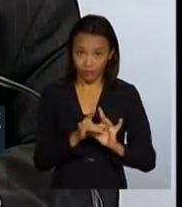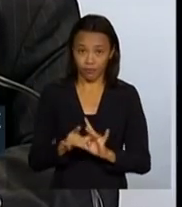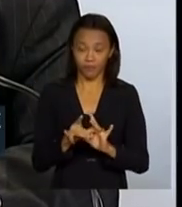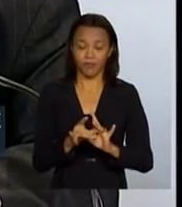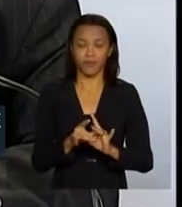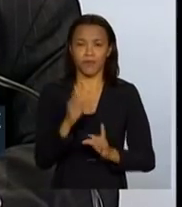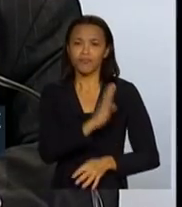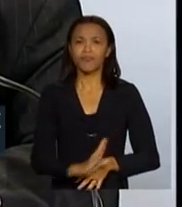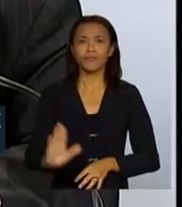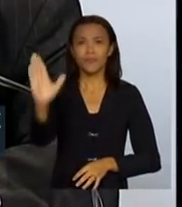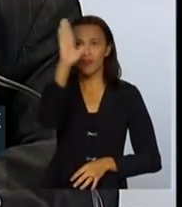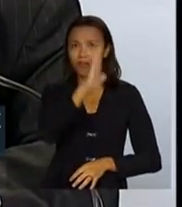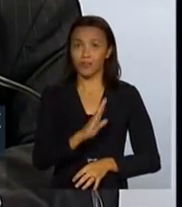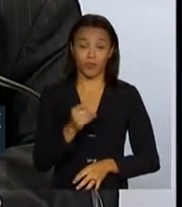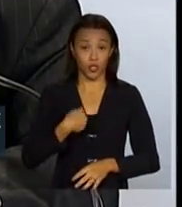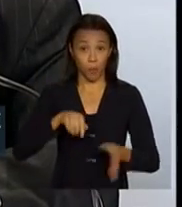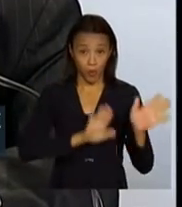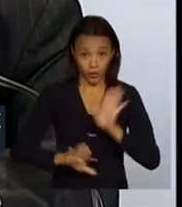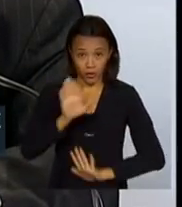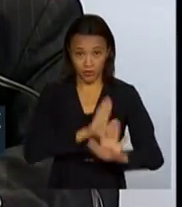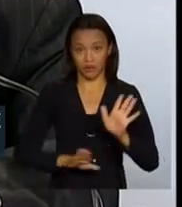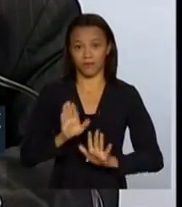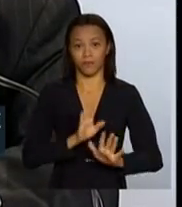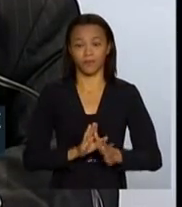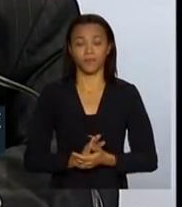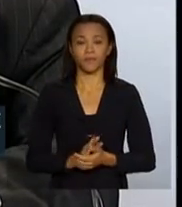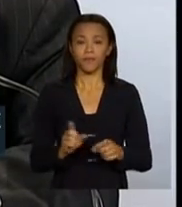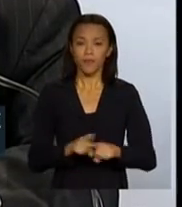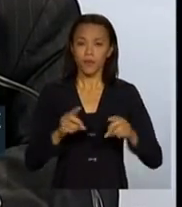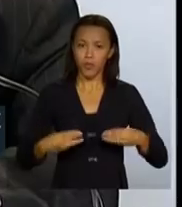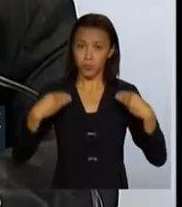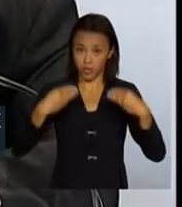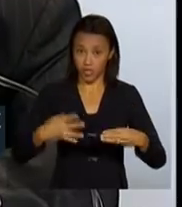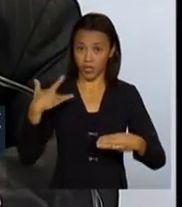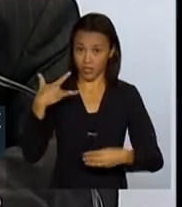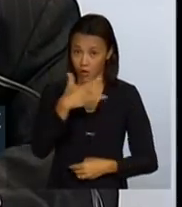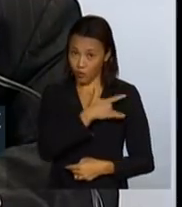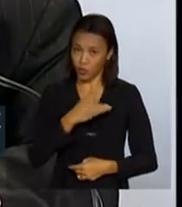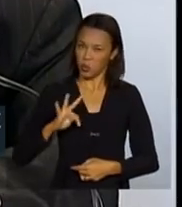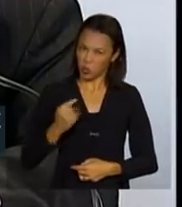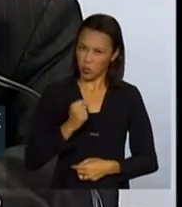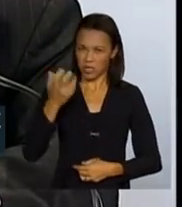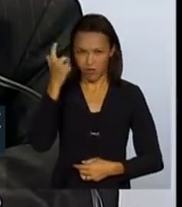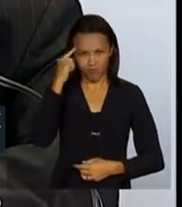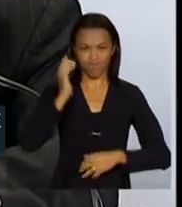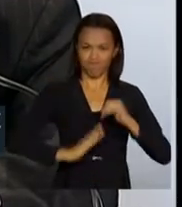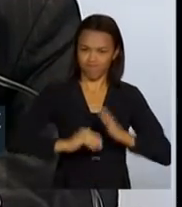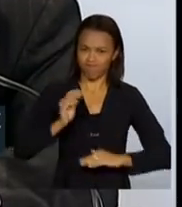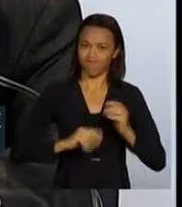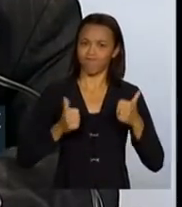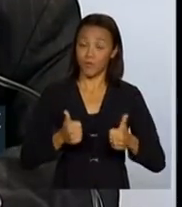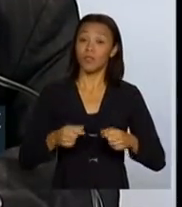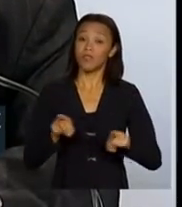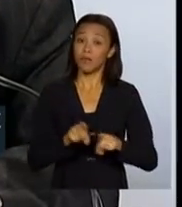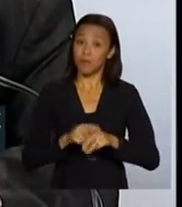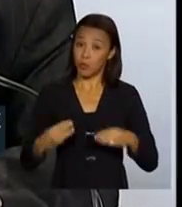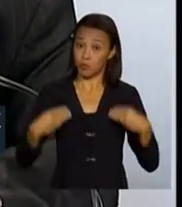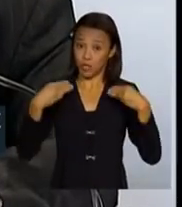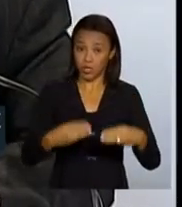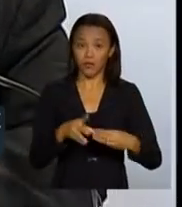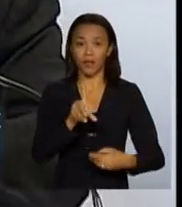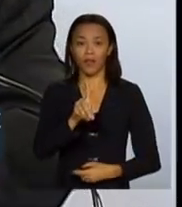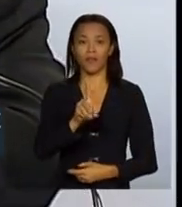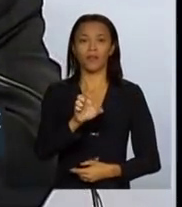o Sistema Nacional de Proteção e Defesa Civil, o Ministério da Saúde com toda essa competência nossa, e o Ministério da Defesa,